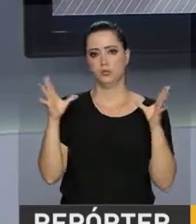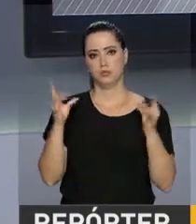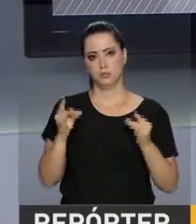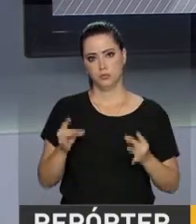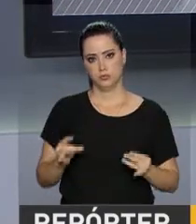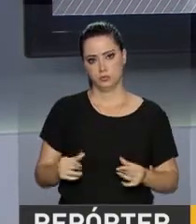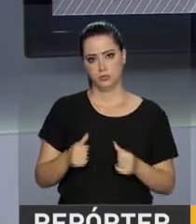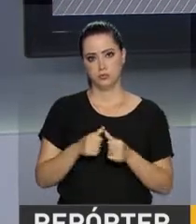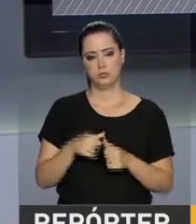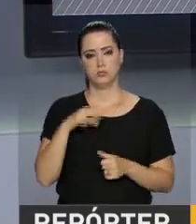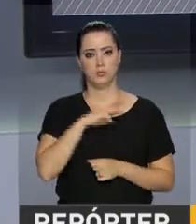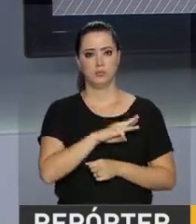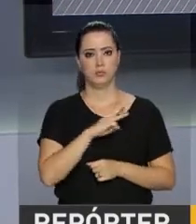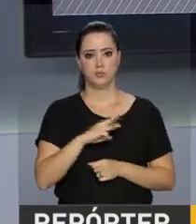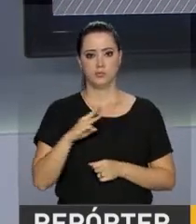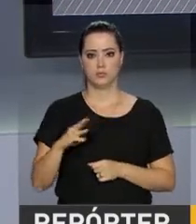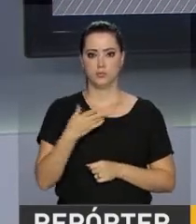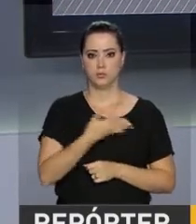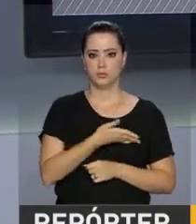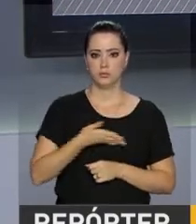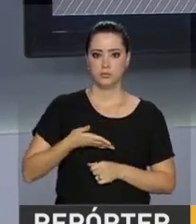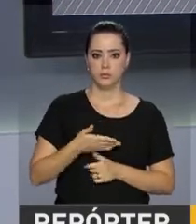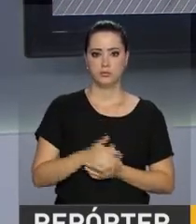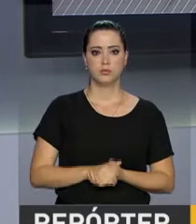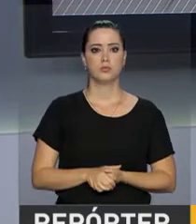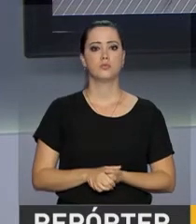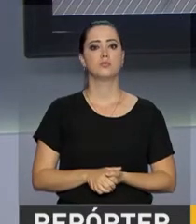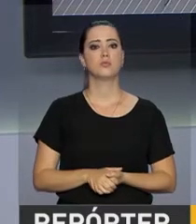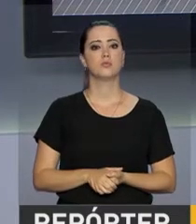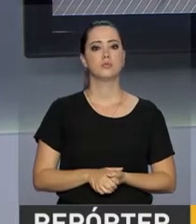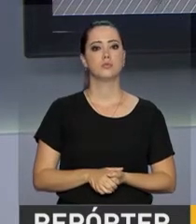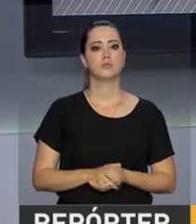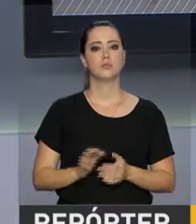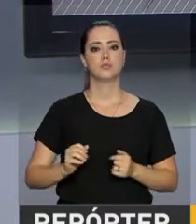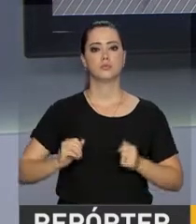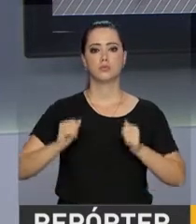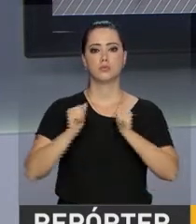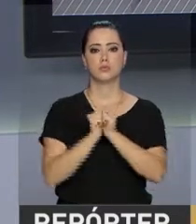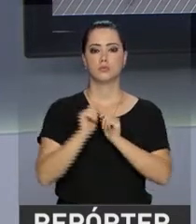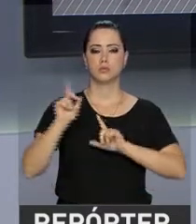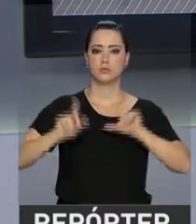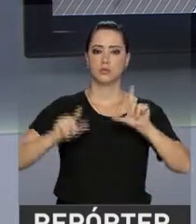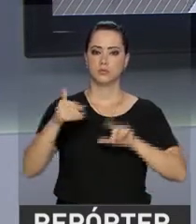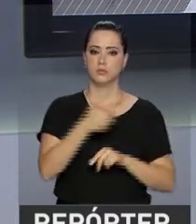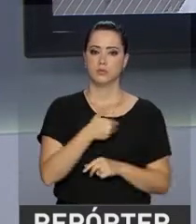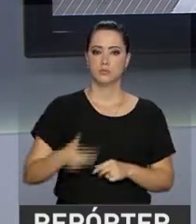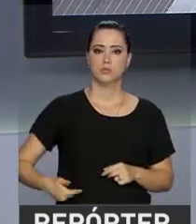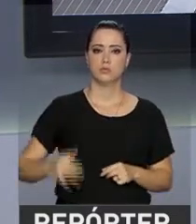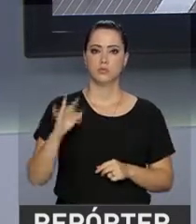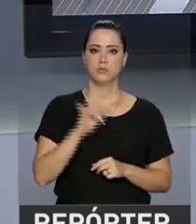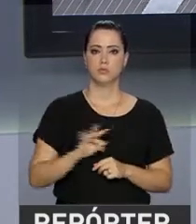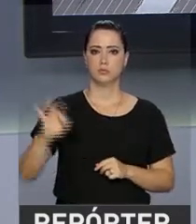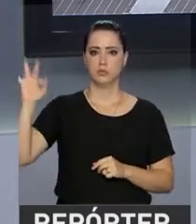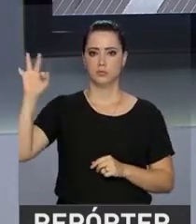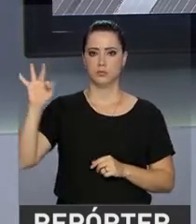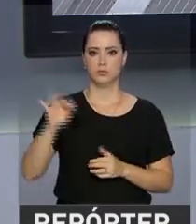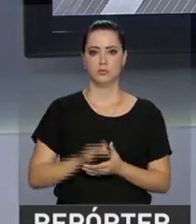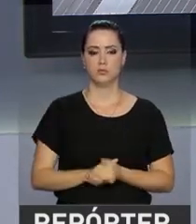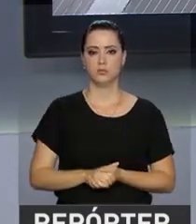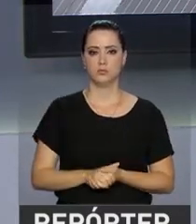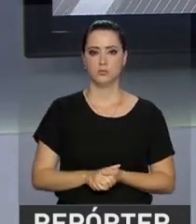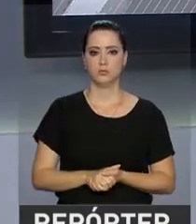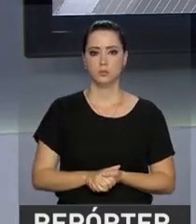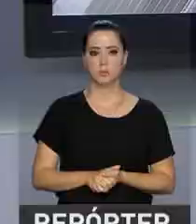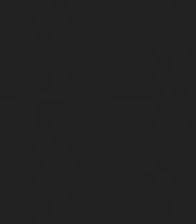YouTube e toda a nossa programação também está na página da NBR na internet. Continue aqui com a gente, NBR, a TV do Governo